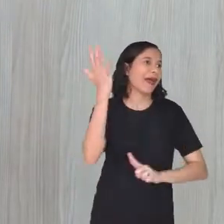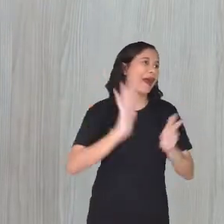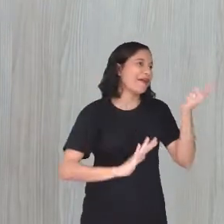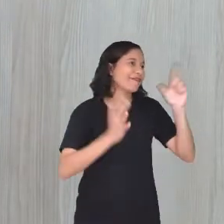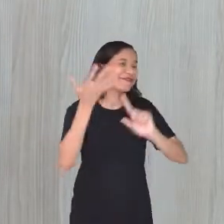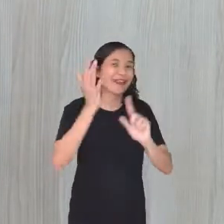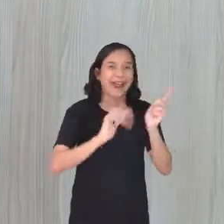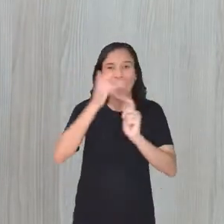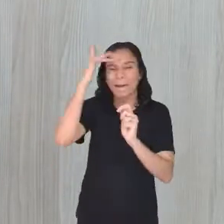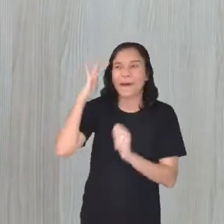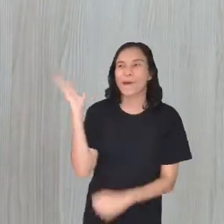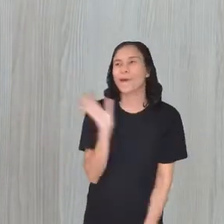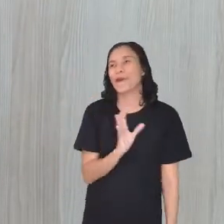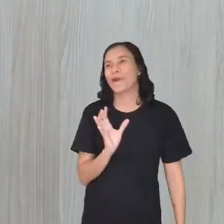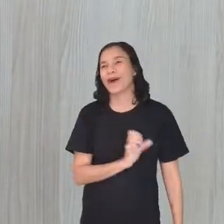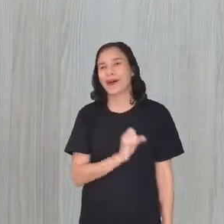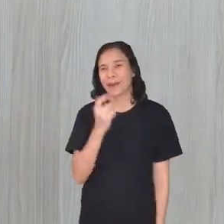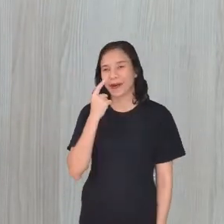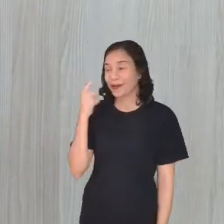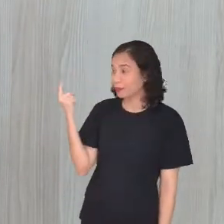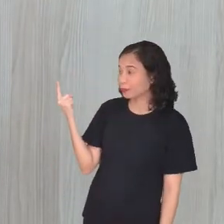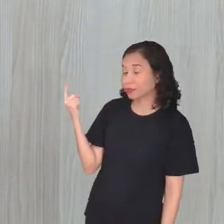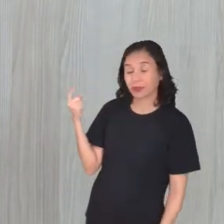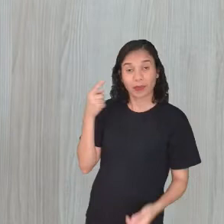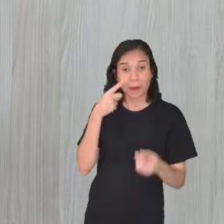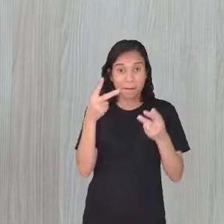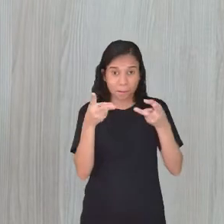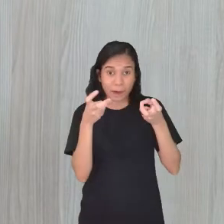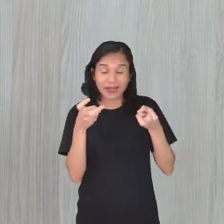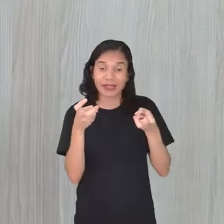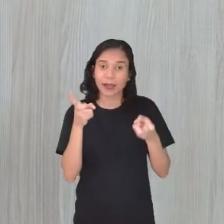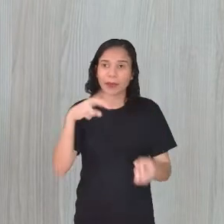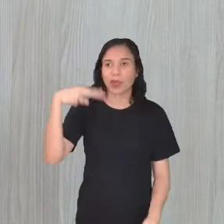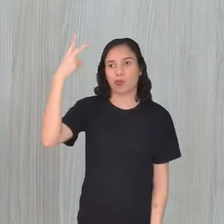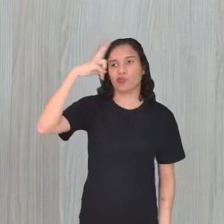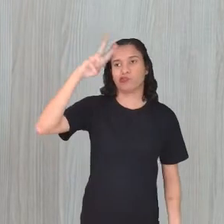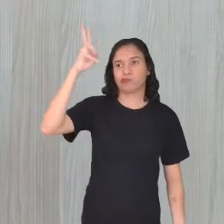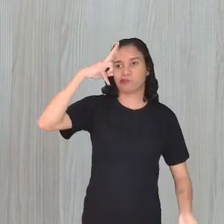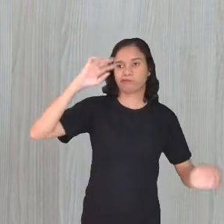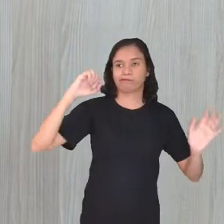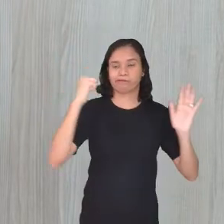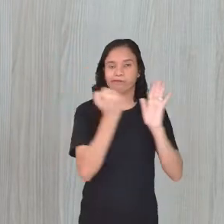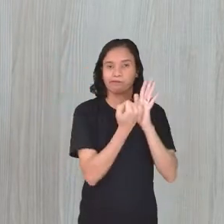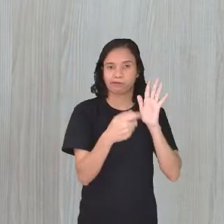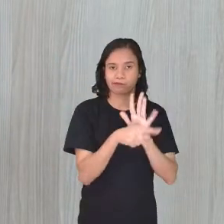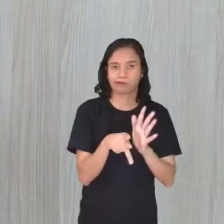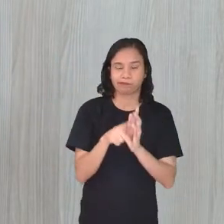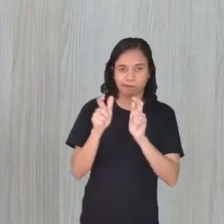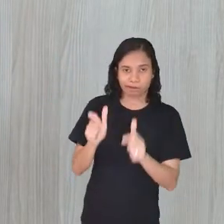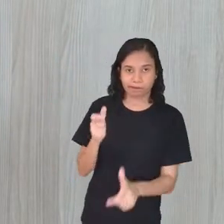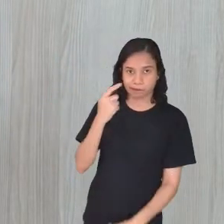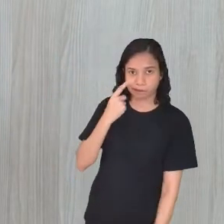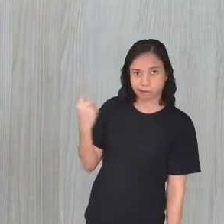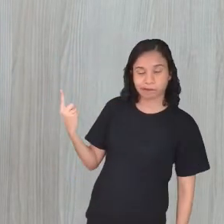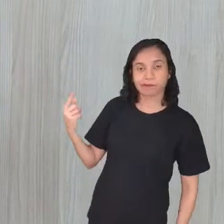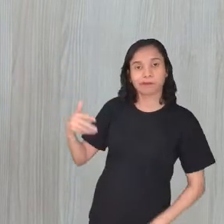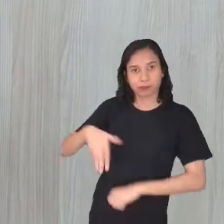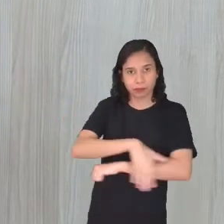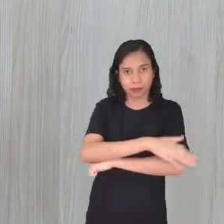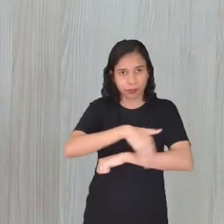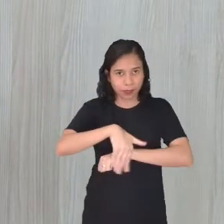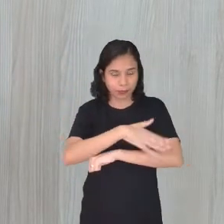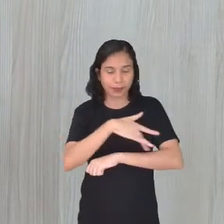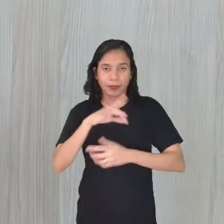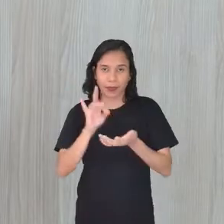gente? Todo mundo adora ir. Mas veja o quanto de história que carrega, né? Toda essa rua aí, tá?